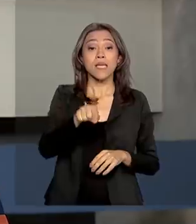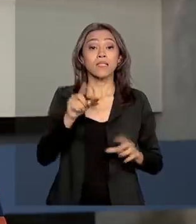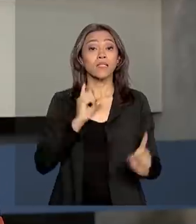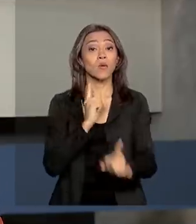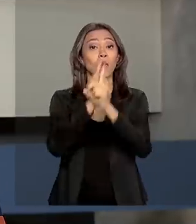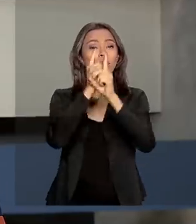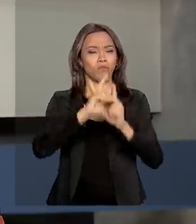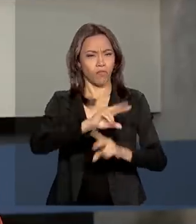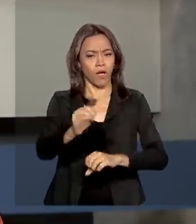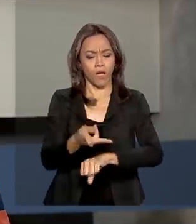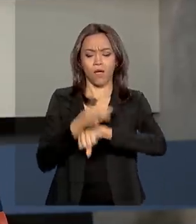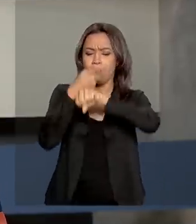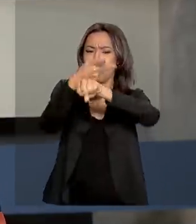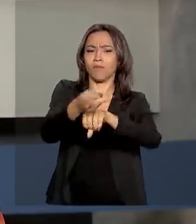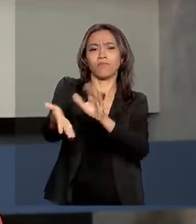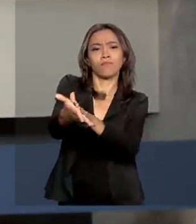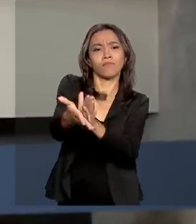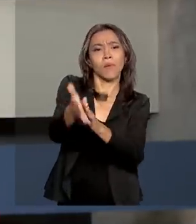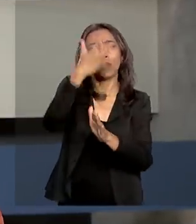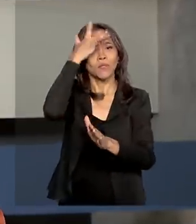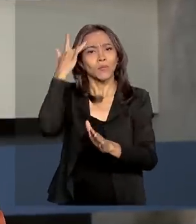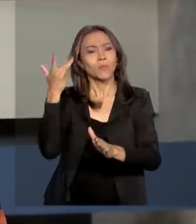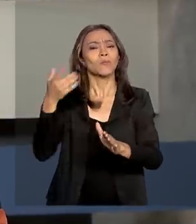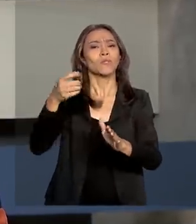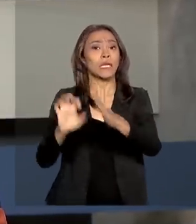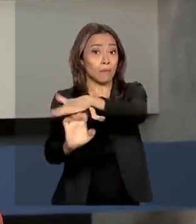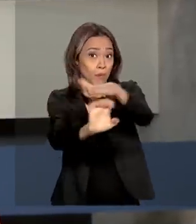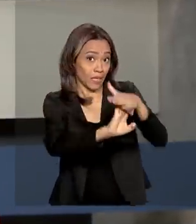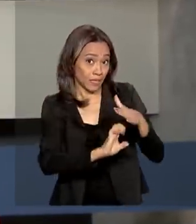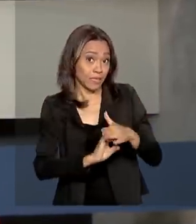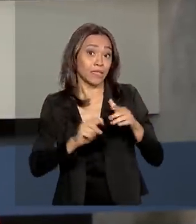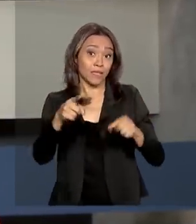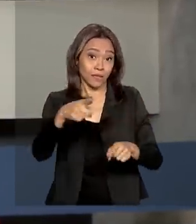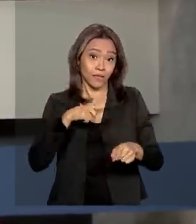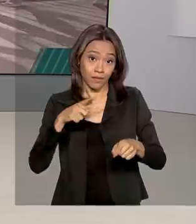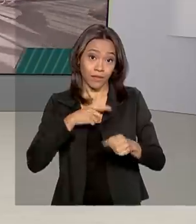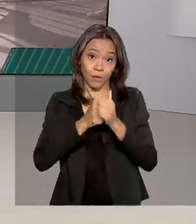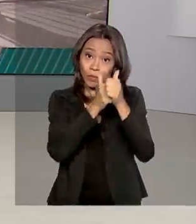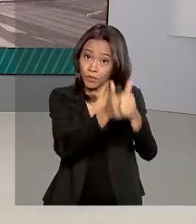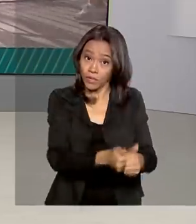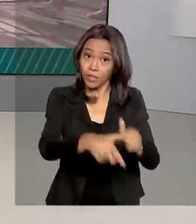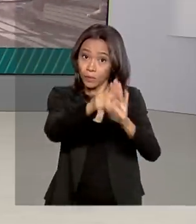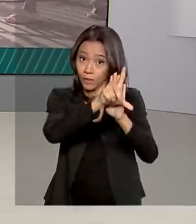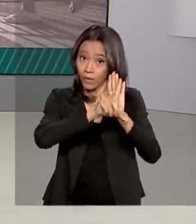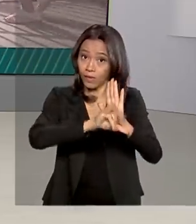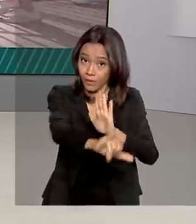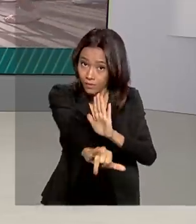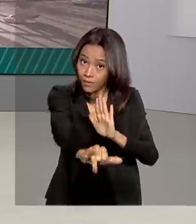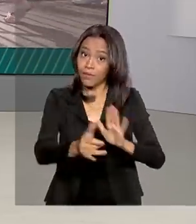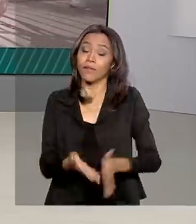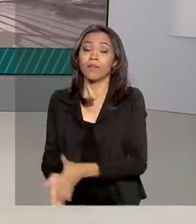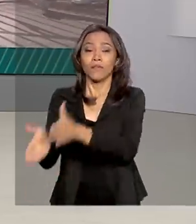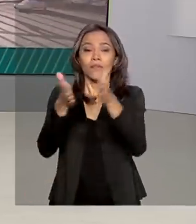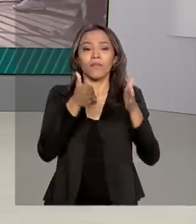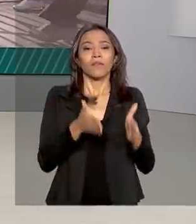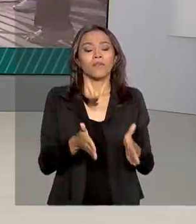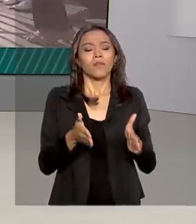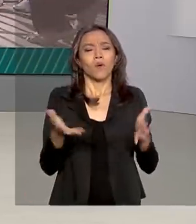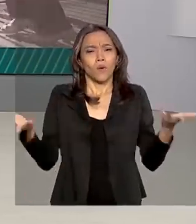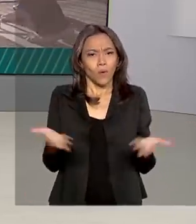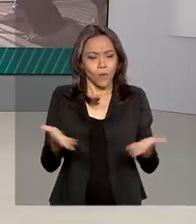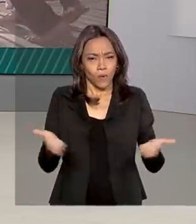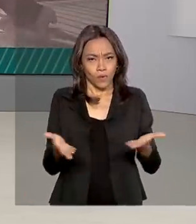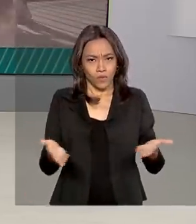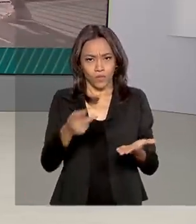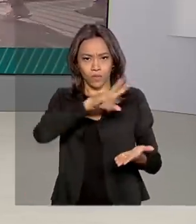instituições que tenham se destacado no cumprimento da lei de acesso à informação. E ainda hoje, o presidente Jair Bolsonaro